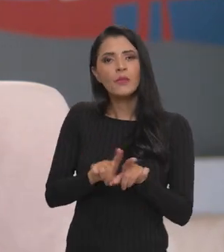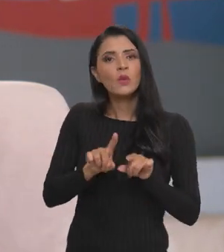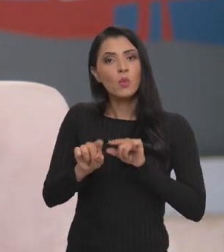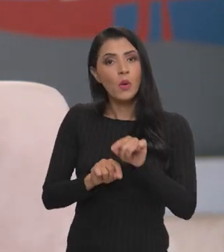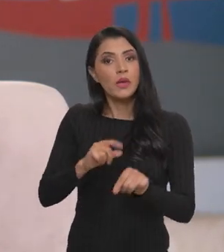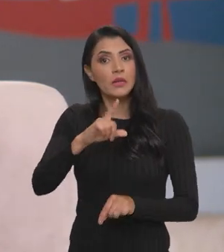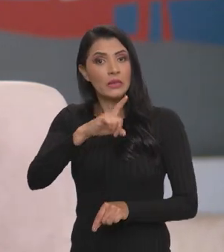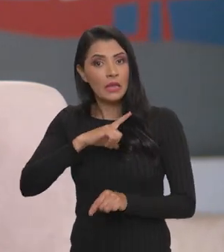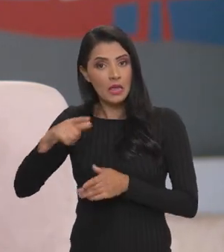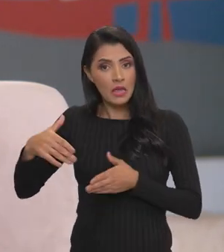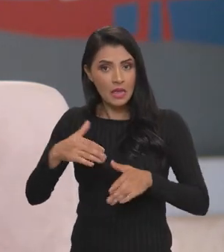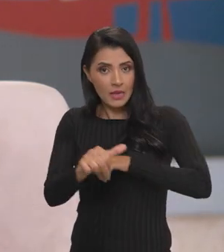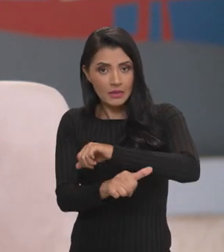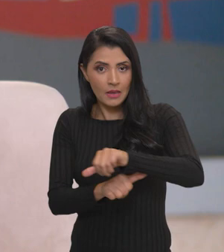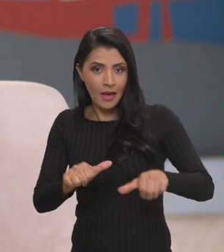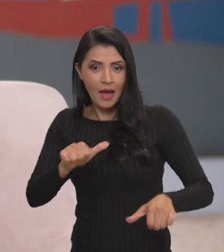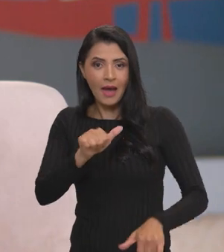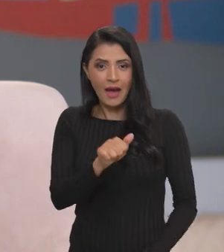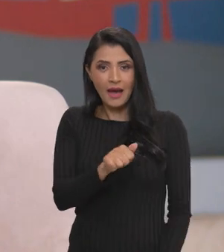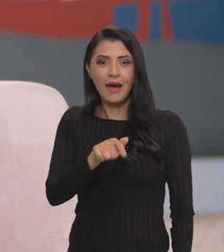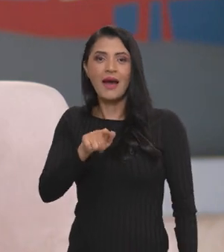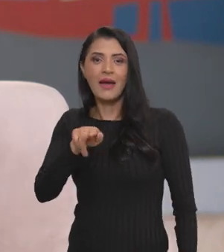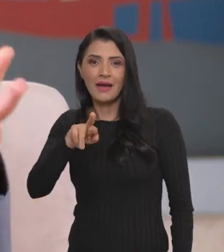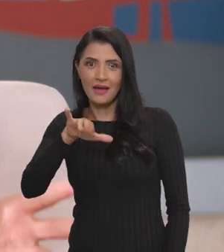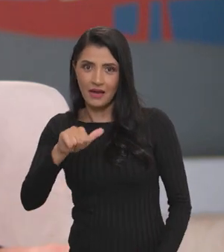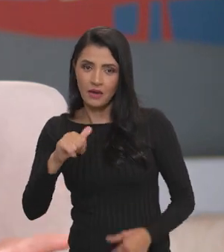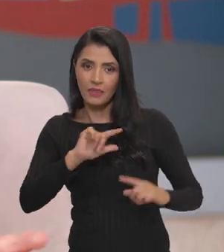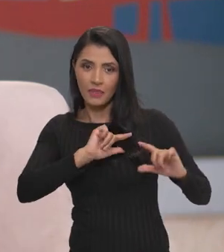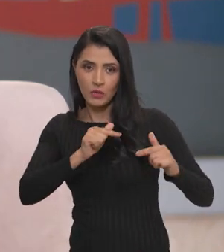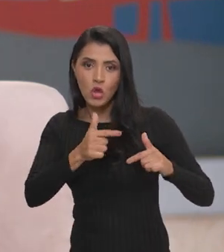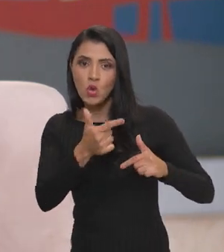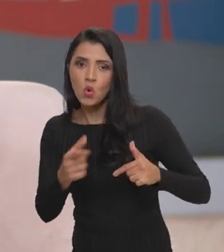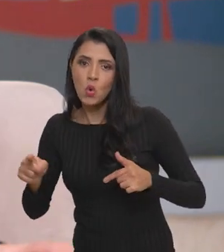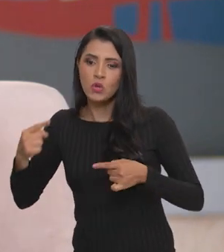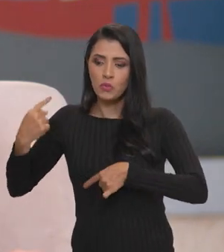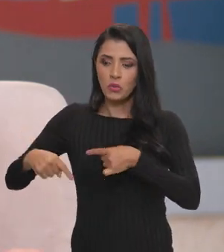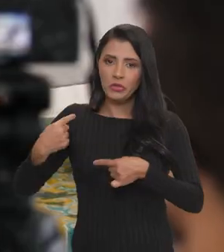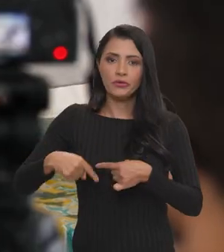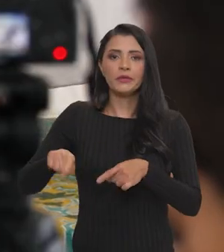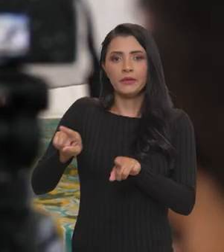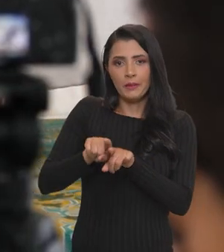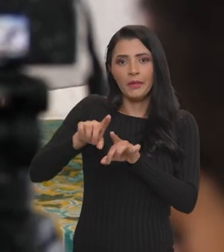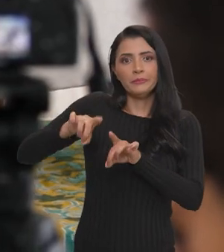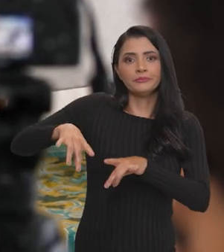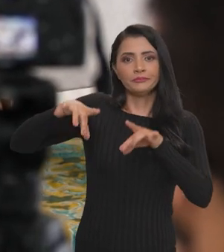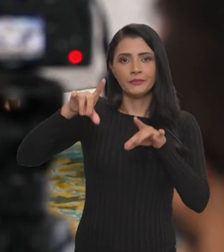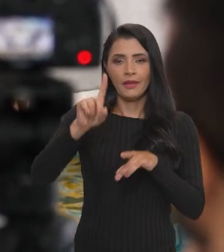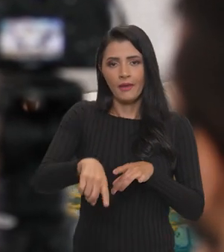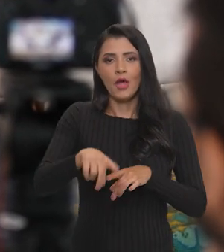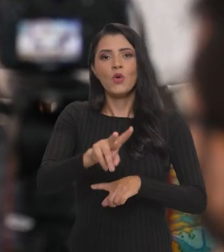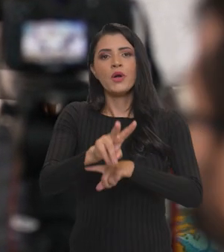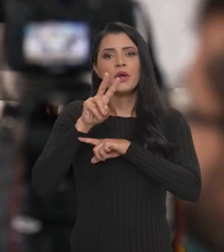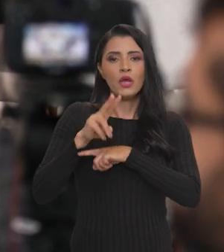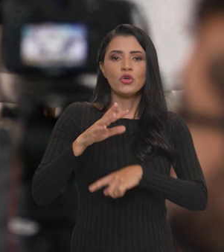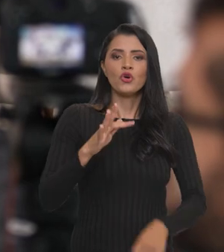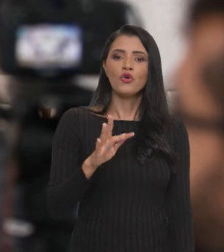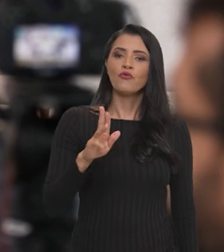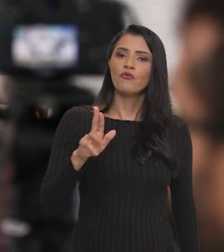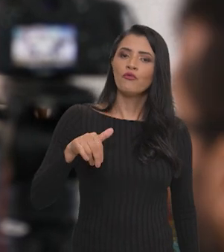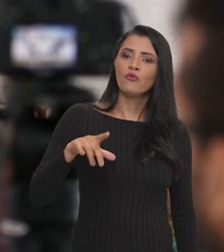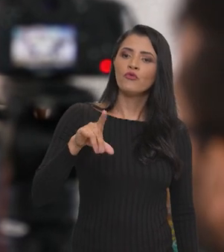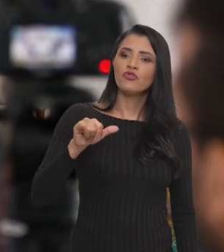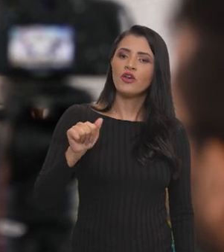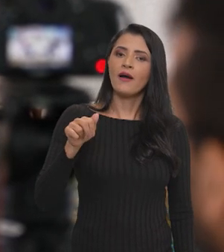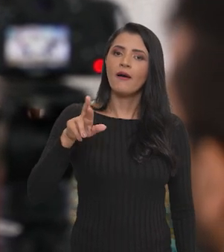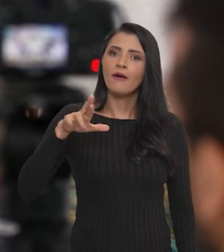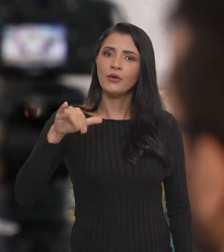Além disso, a gente tem o caminho da reforma agrária tradicional e tem outra política que estava também abandonada, que é a política do crédito fundiário,